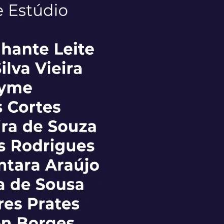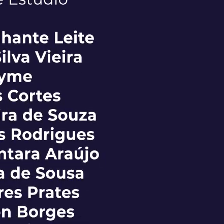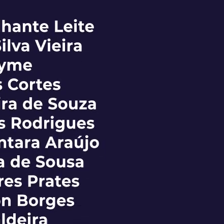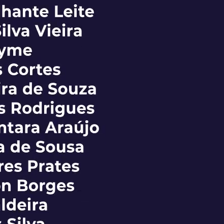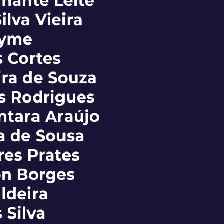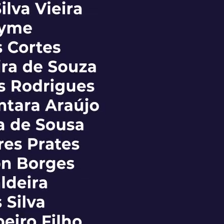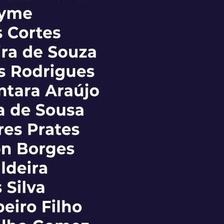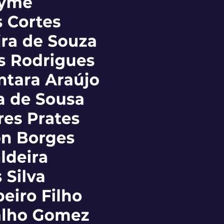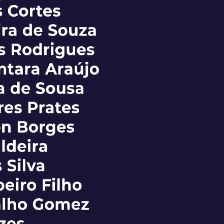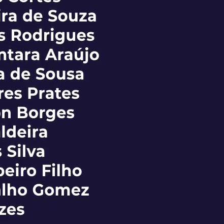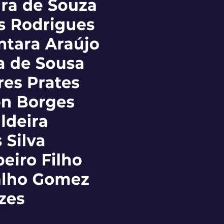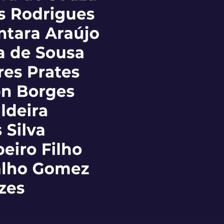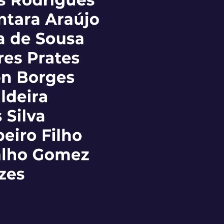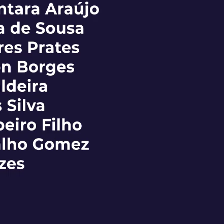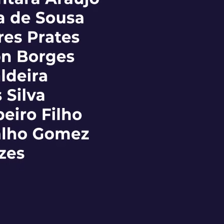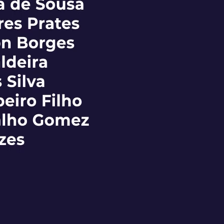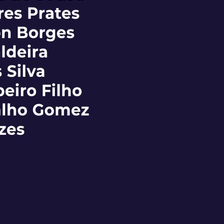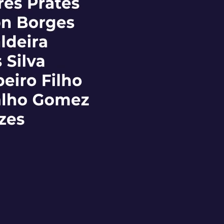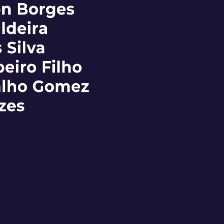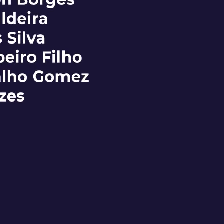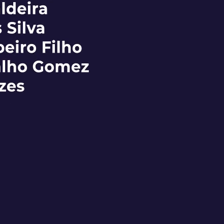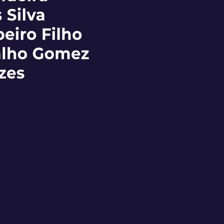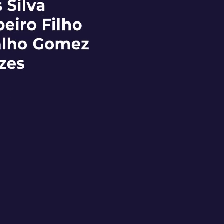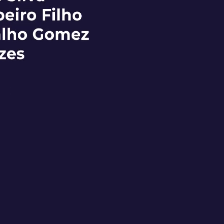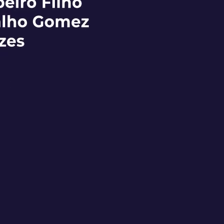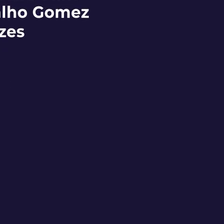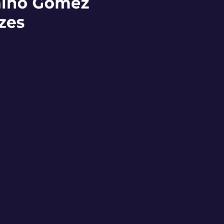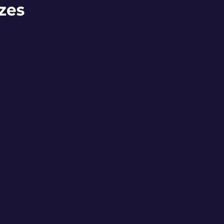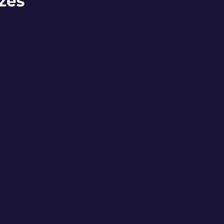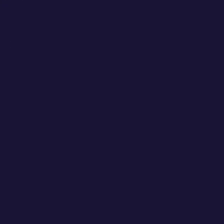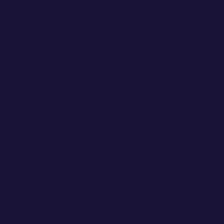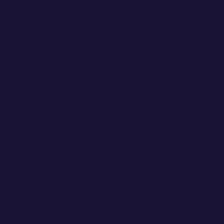Tchau, tchau! Tchau, tchau!